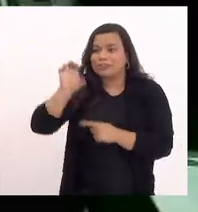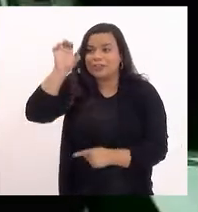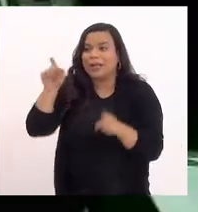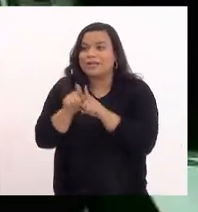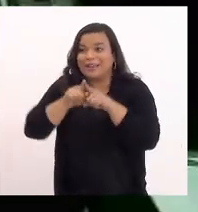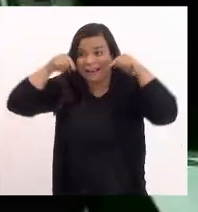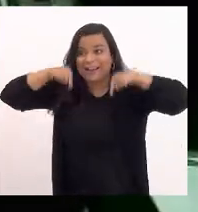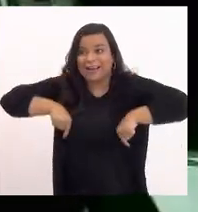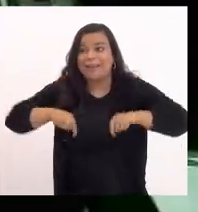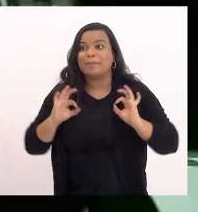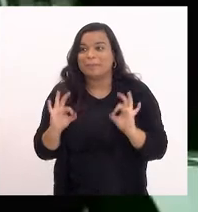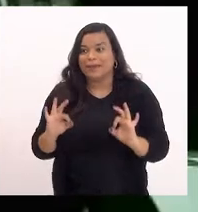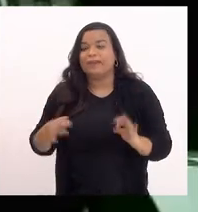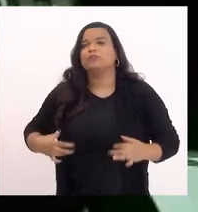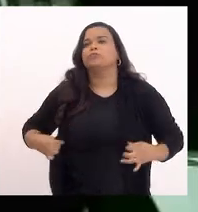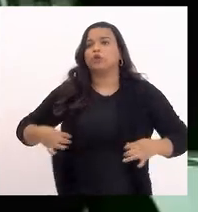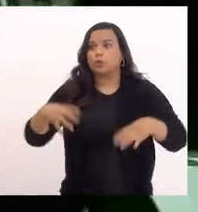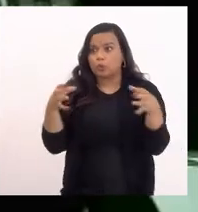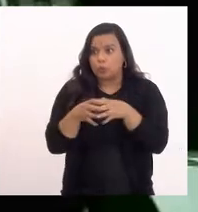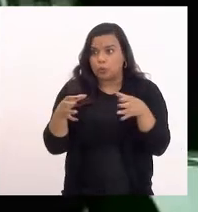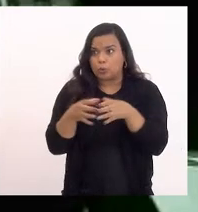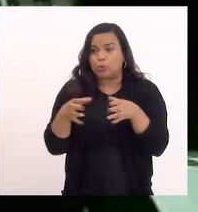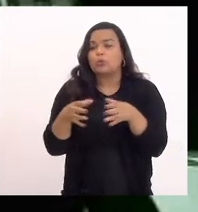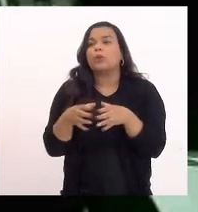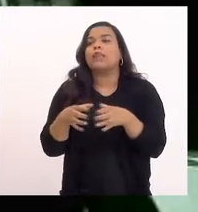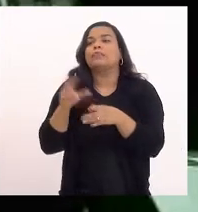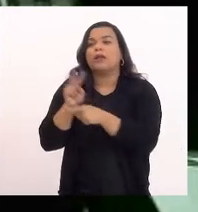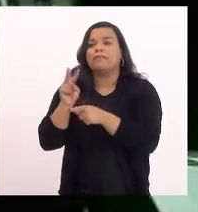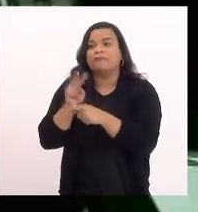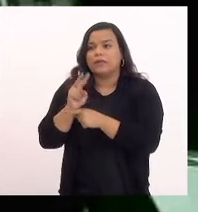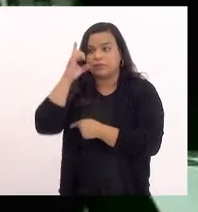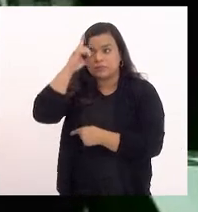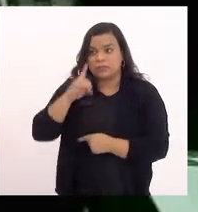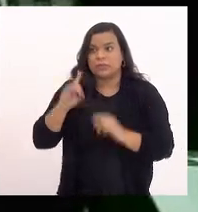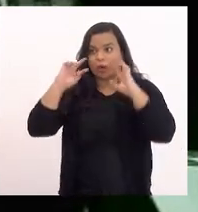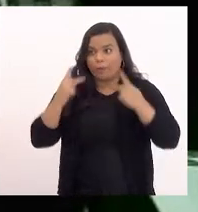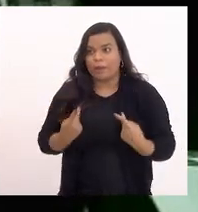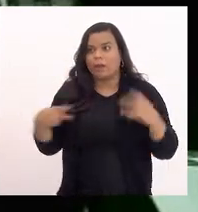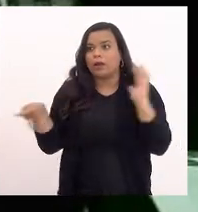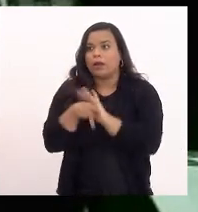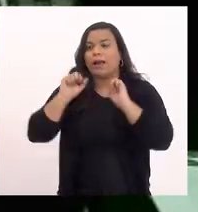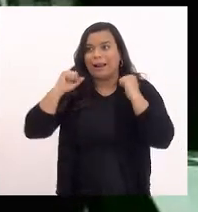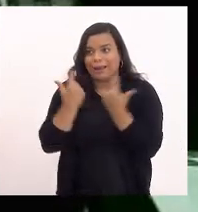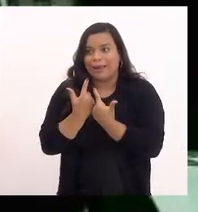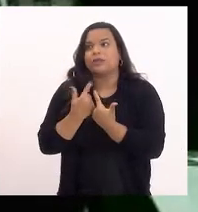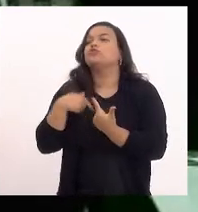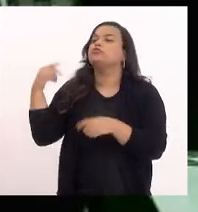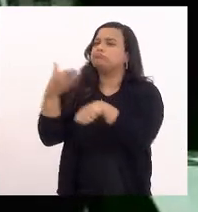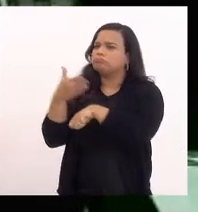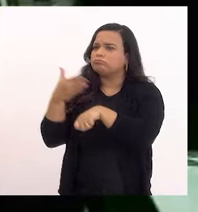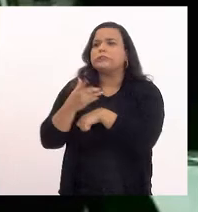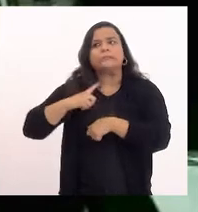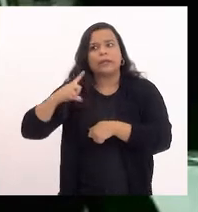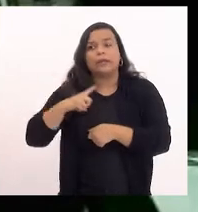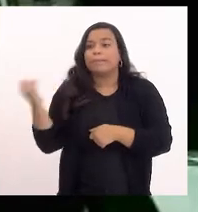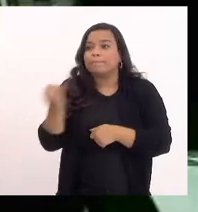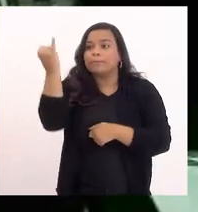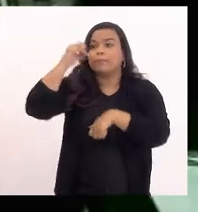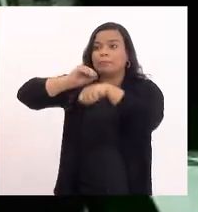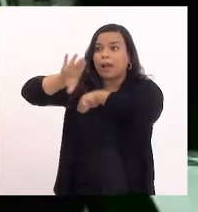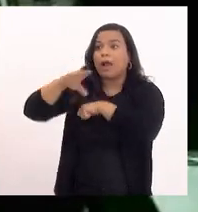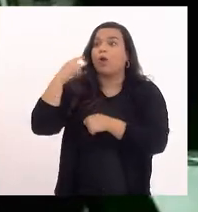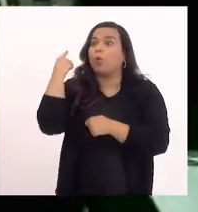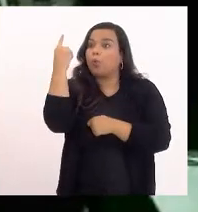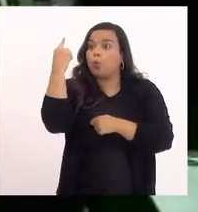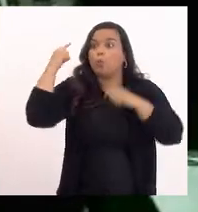própria Comissão de Defesa dos Direitos Humanos da ALERJ. Importante dizer que uma das reivindicações da